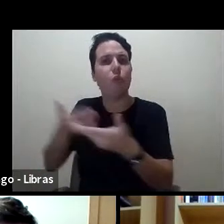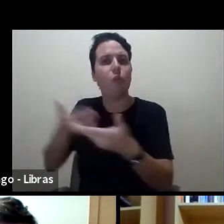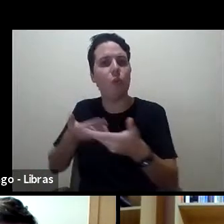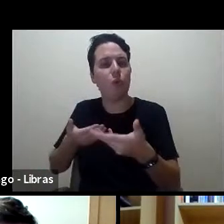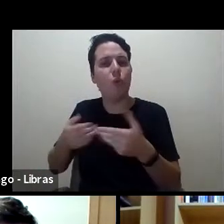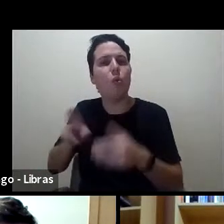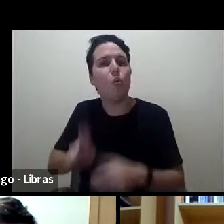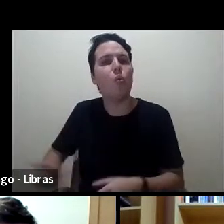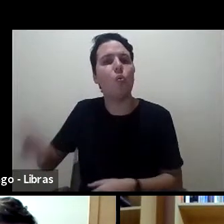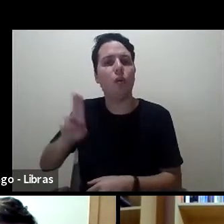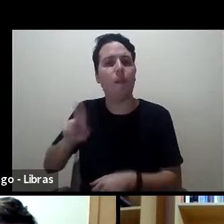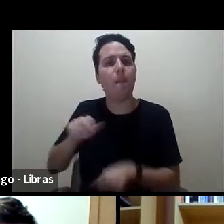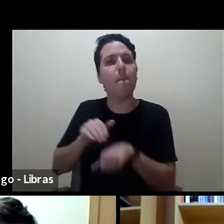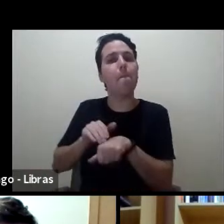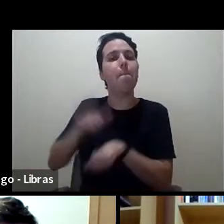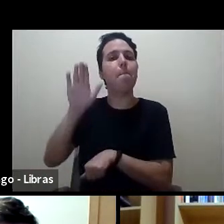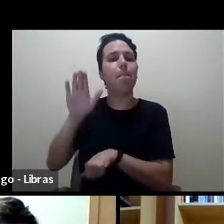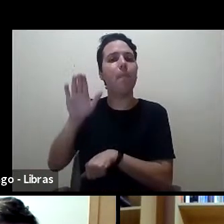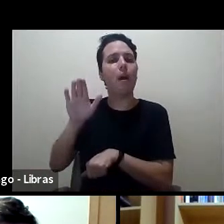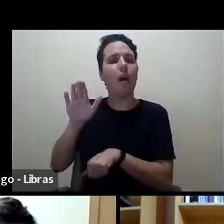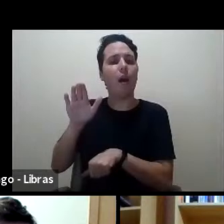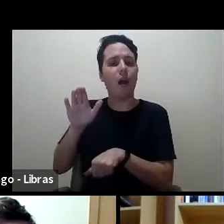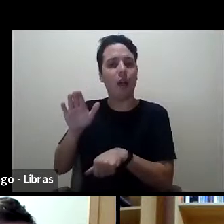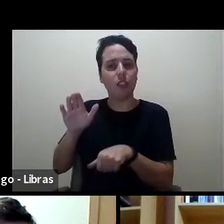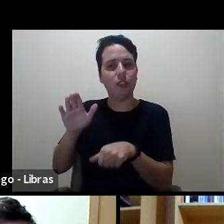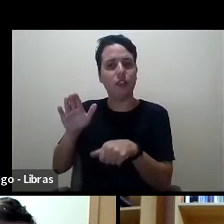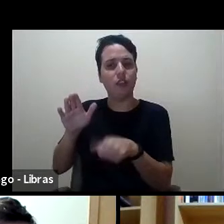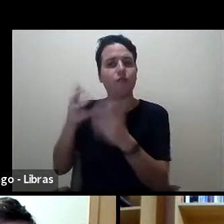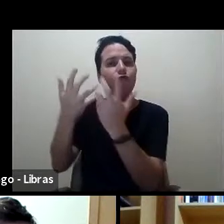acessível para ser engajada.